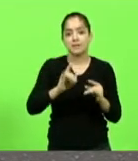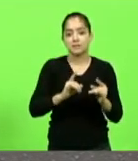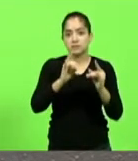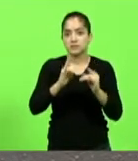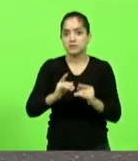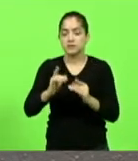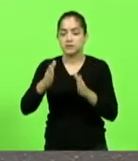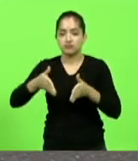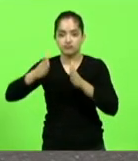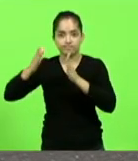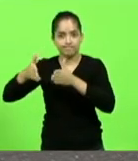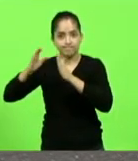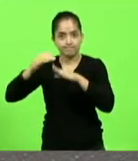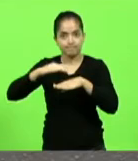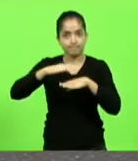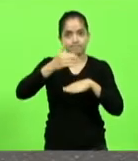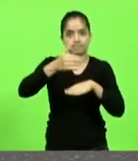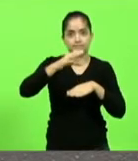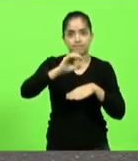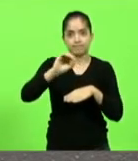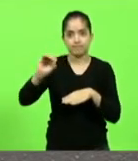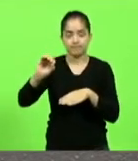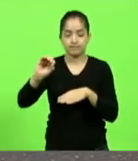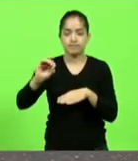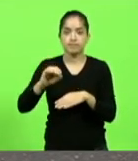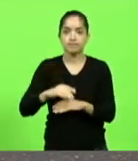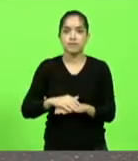investimento de mais de um bilhão de reais